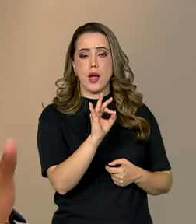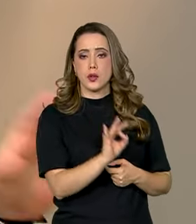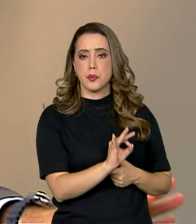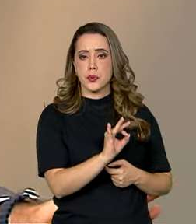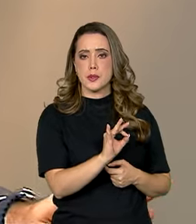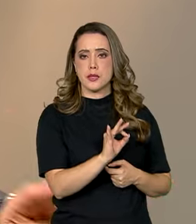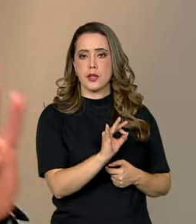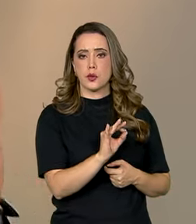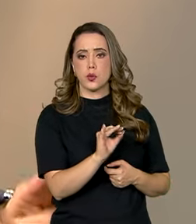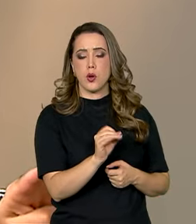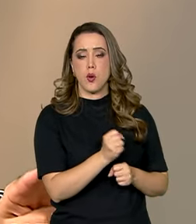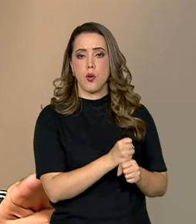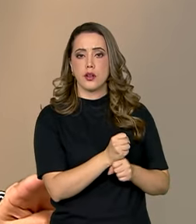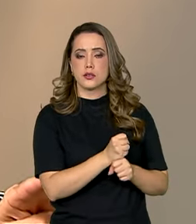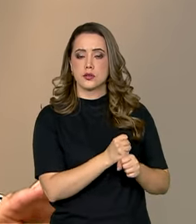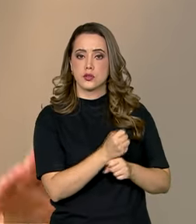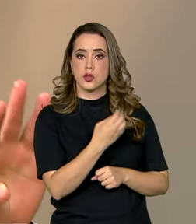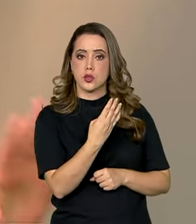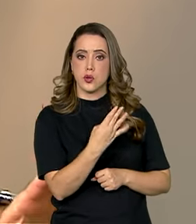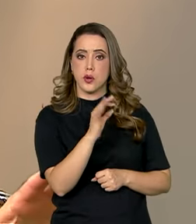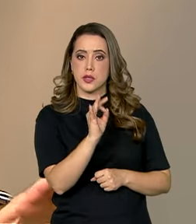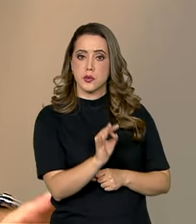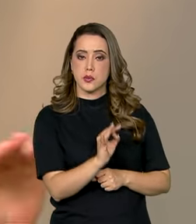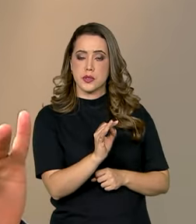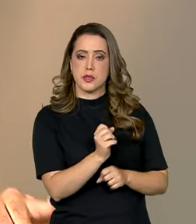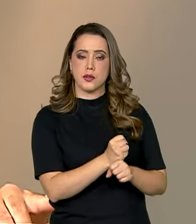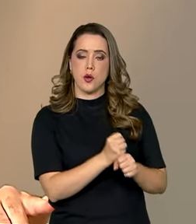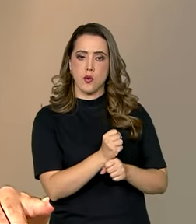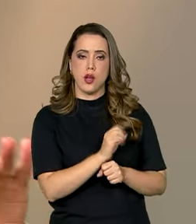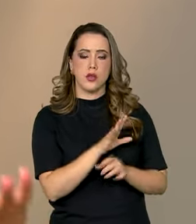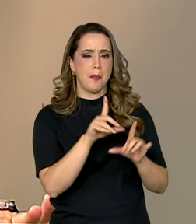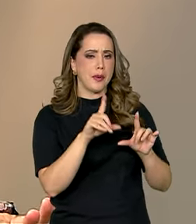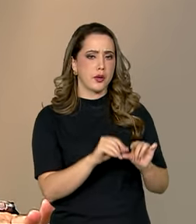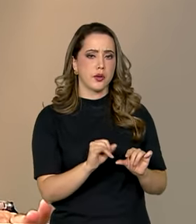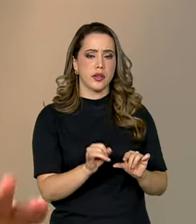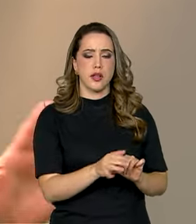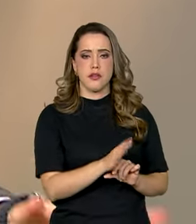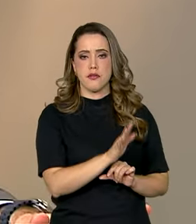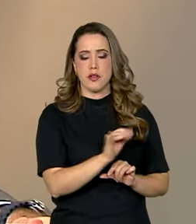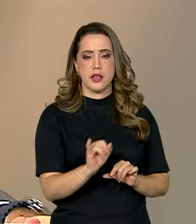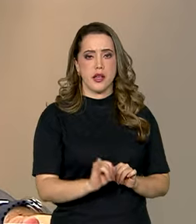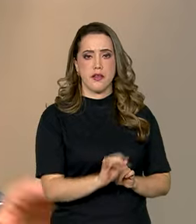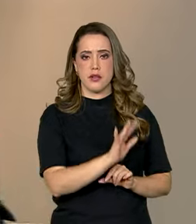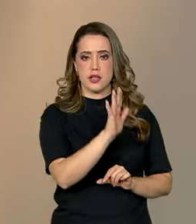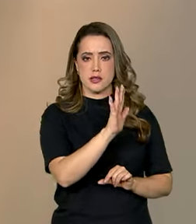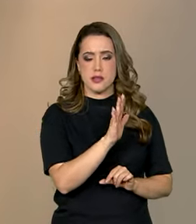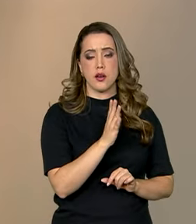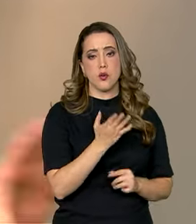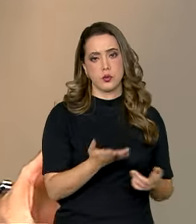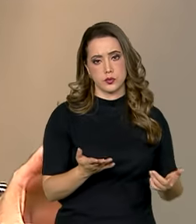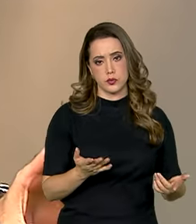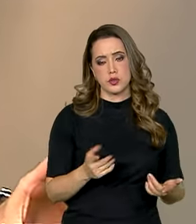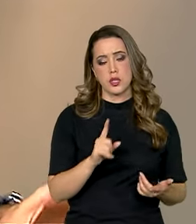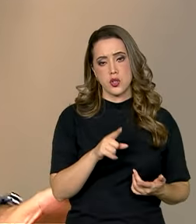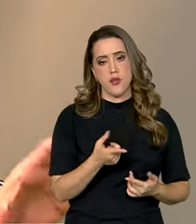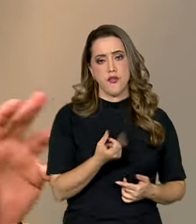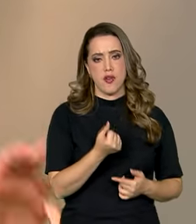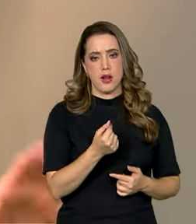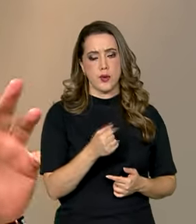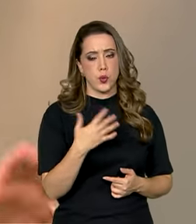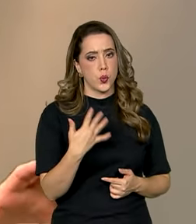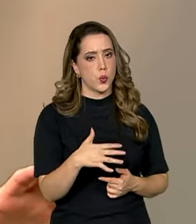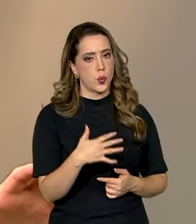baratíssima, menor que a inflação, 4% ao ano, já contando o spread, que é o custo do BNDES, mais a taxa de juros. Ou seja, muito barata.